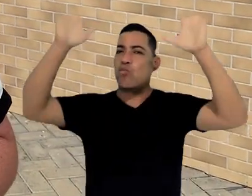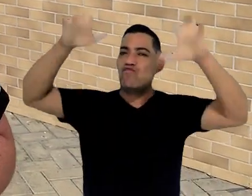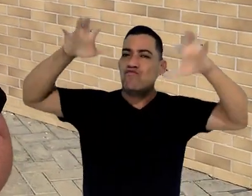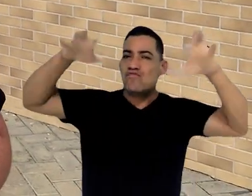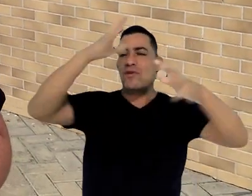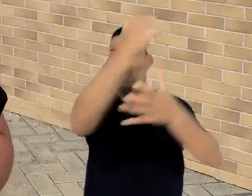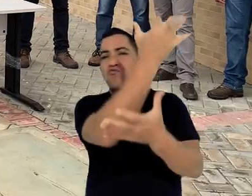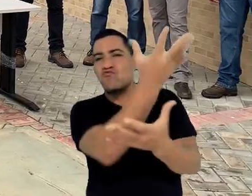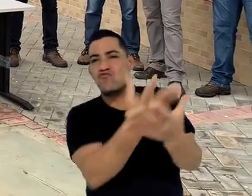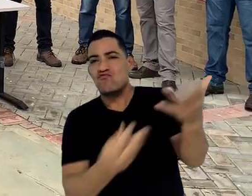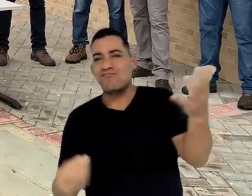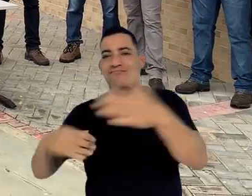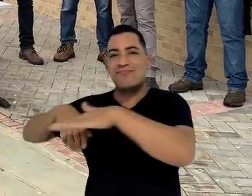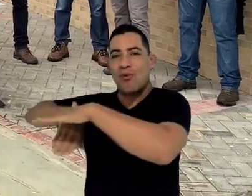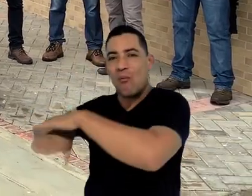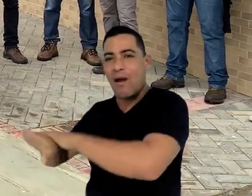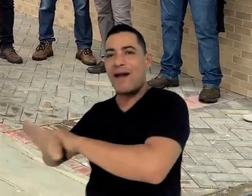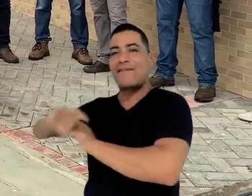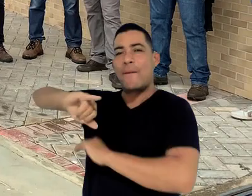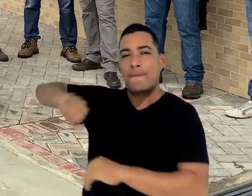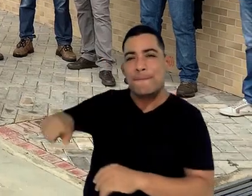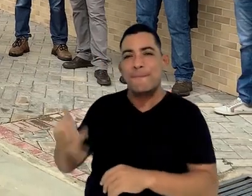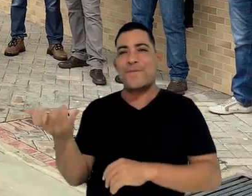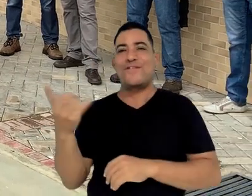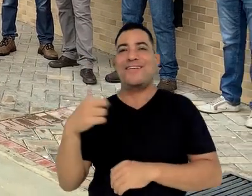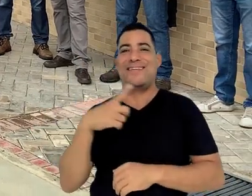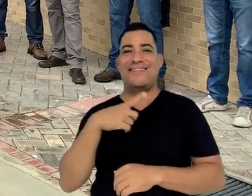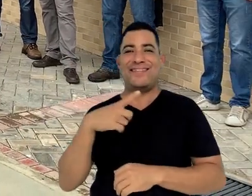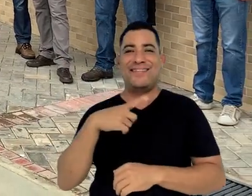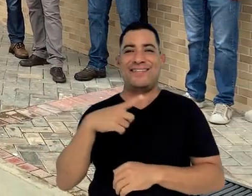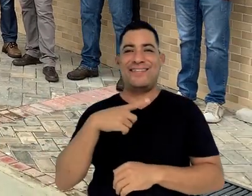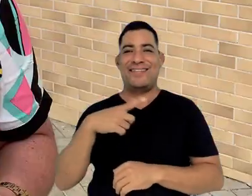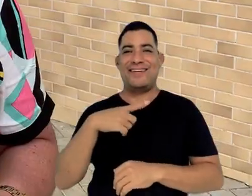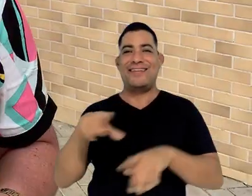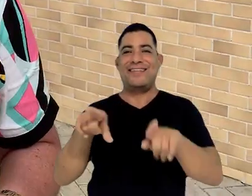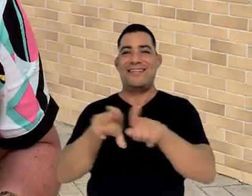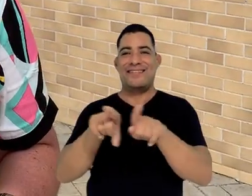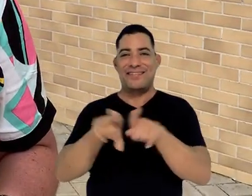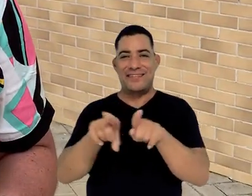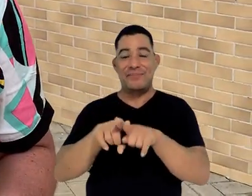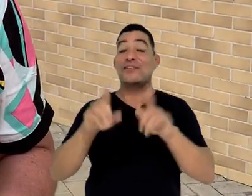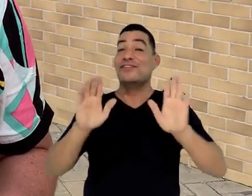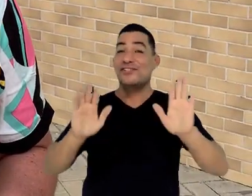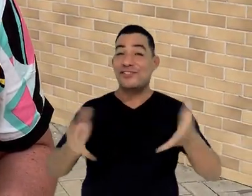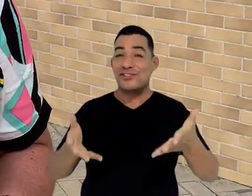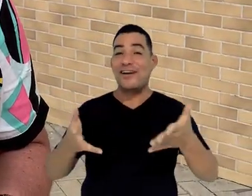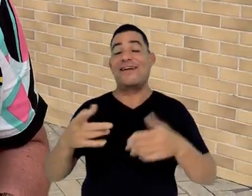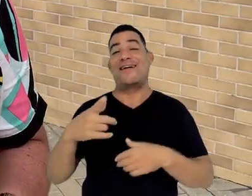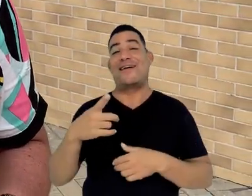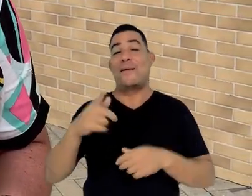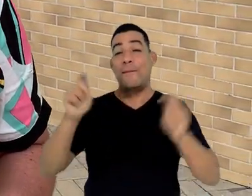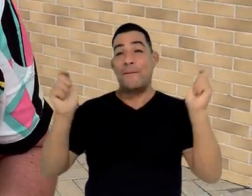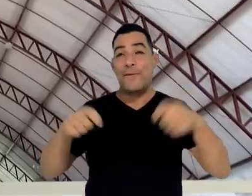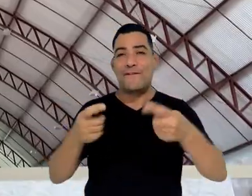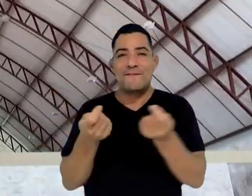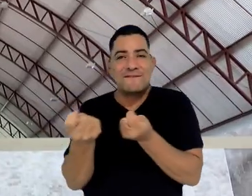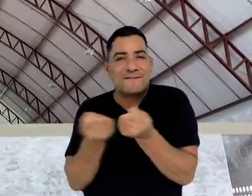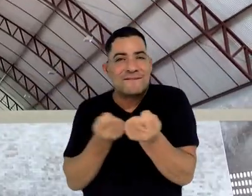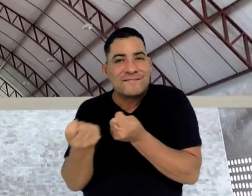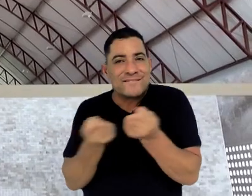a captação da água, onde serão aproveitadas as águas da chuva provenientes de todo o equipamento